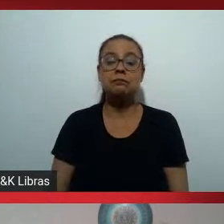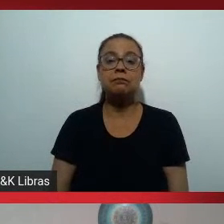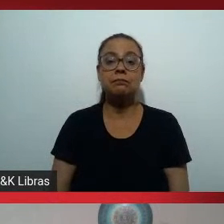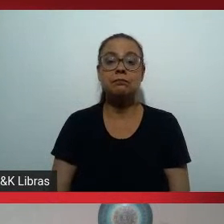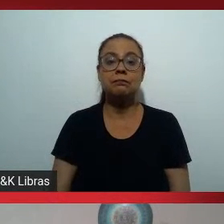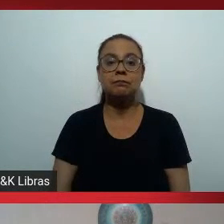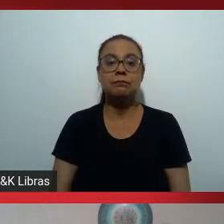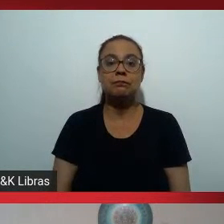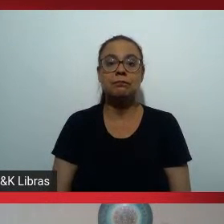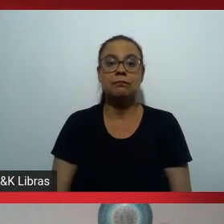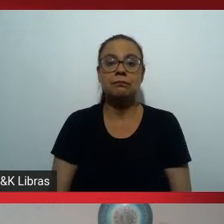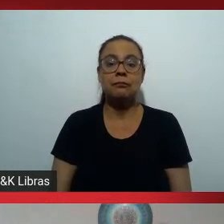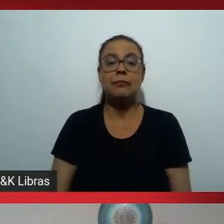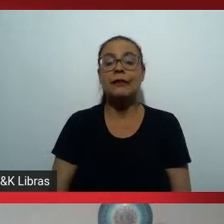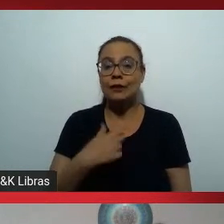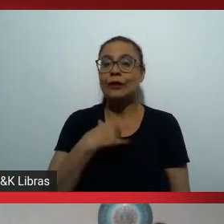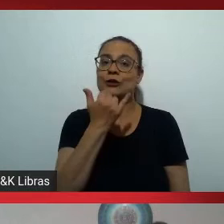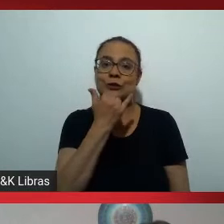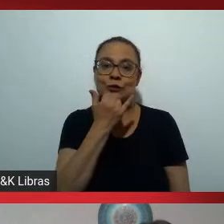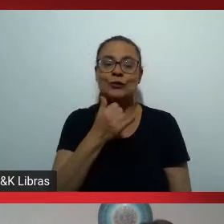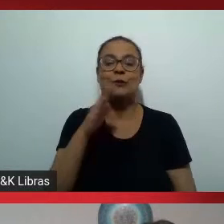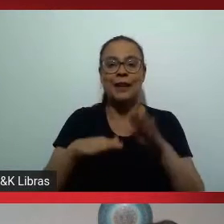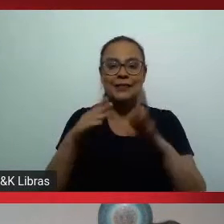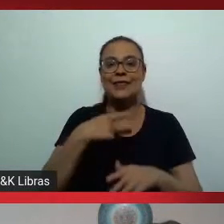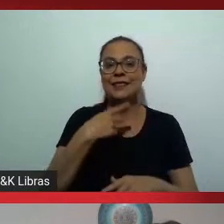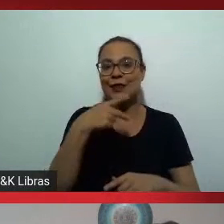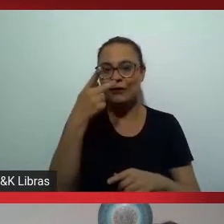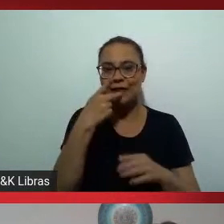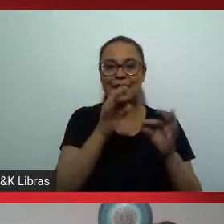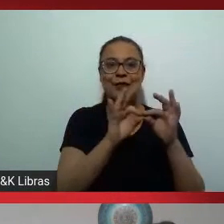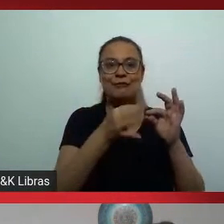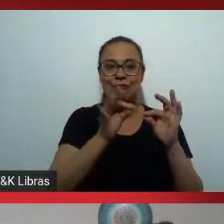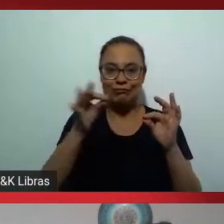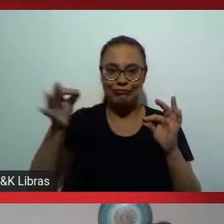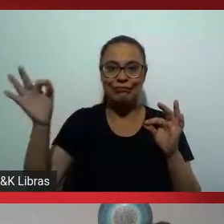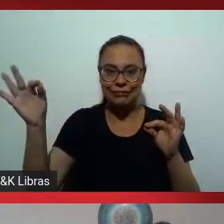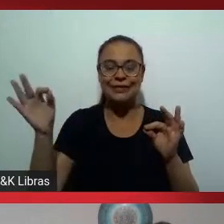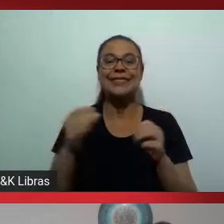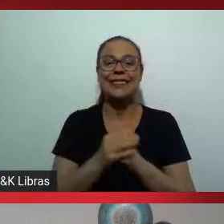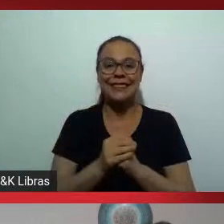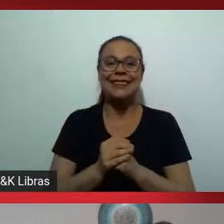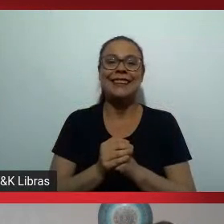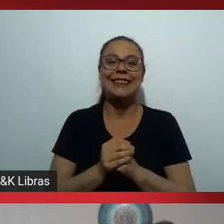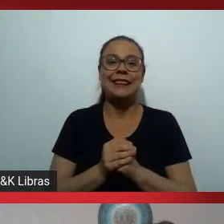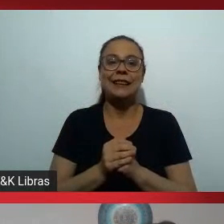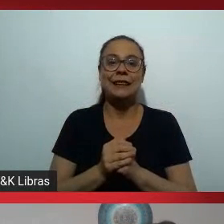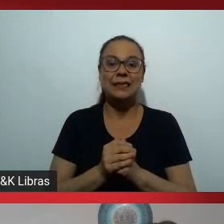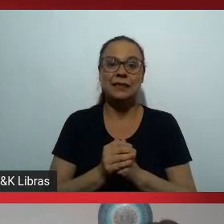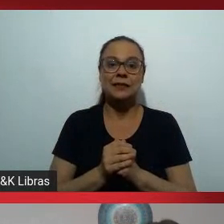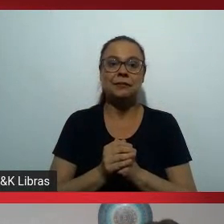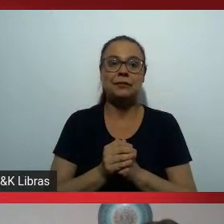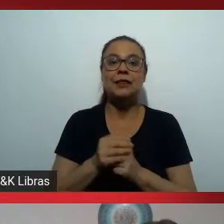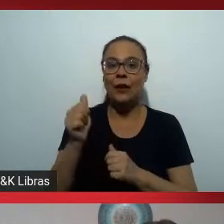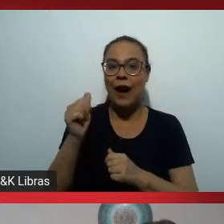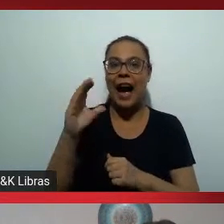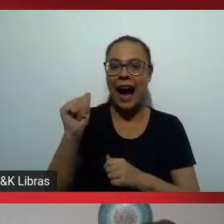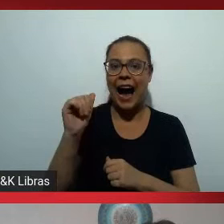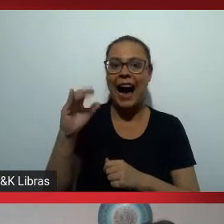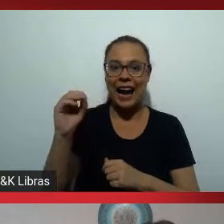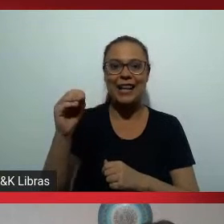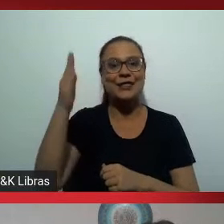para ele aqui porque diz que eu falo muito é capoeira não tem jeito não é cara se a Cássia me entende perfeitamente a gente fala muito